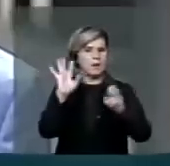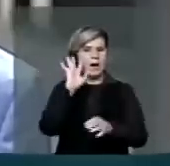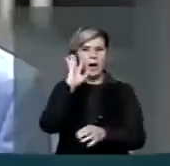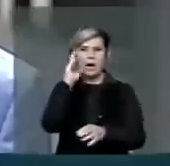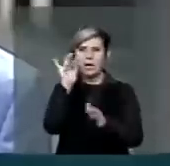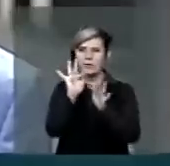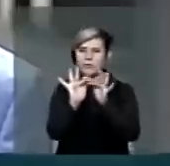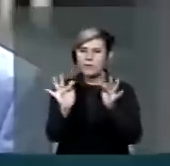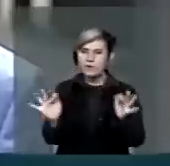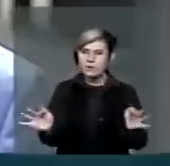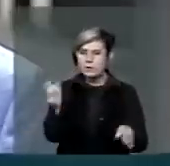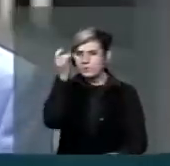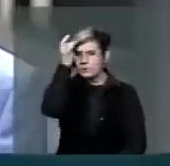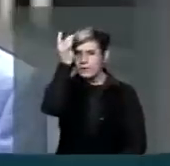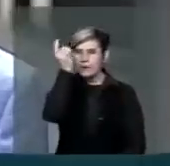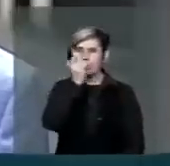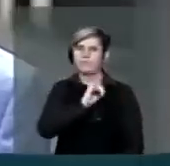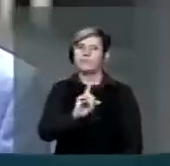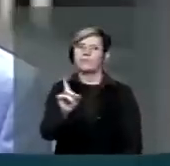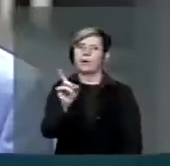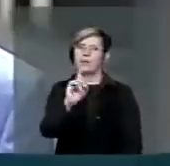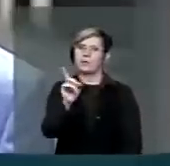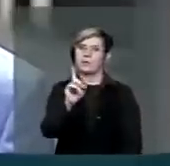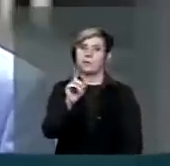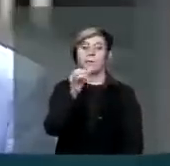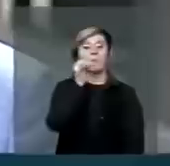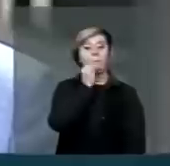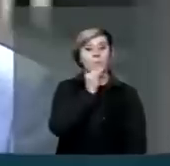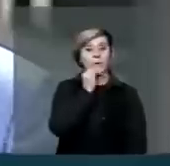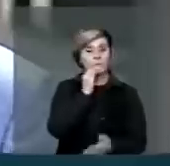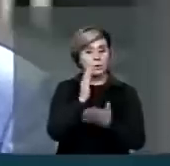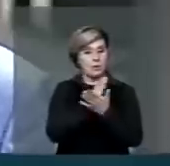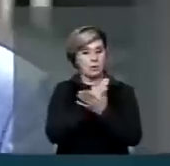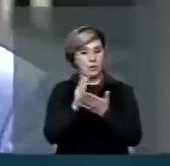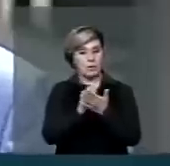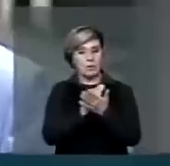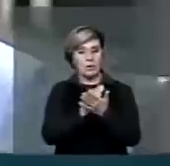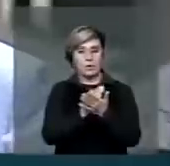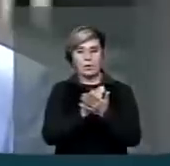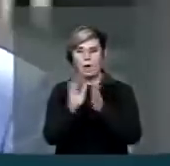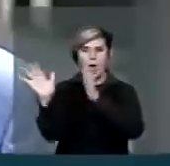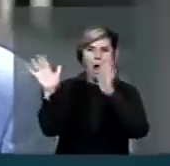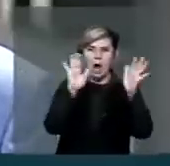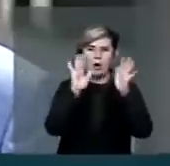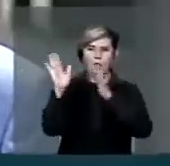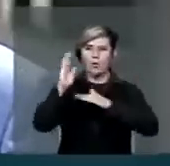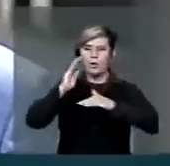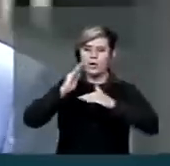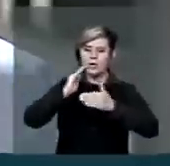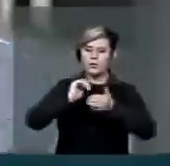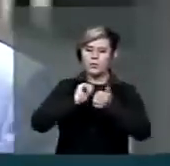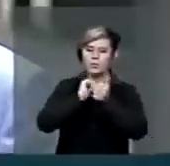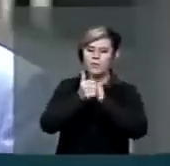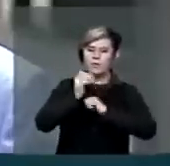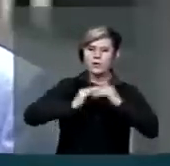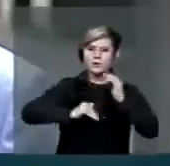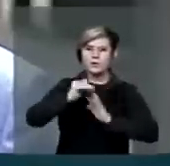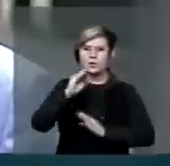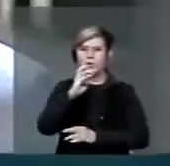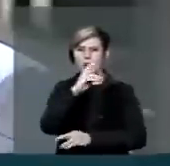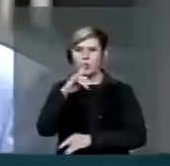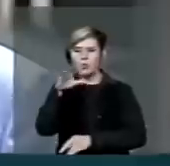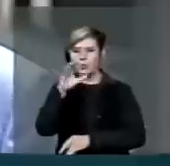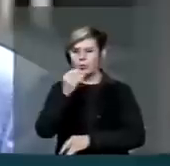simples. Eu vou citar aqui alguns casos. Goleiro Bruno, bem-sucedido, manda matar